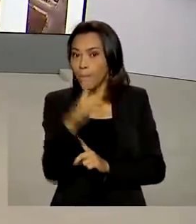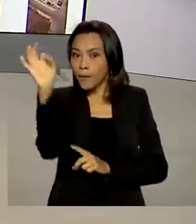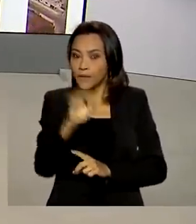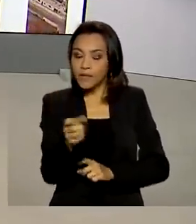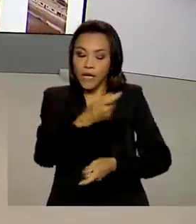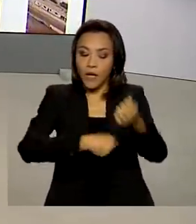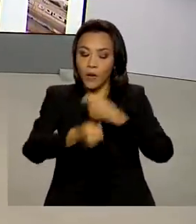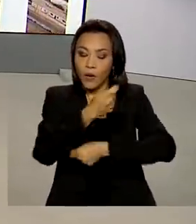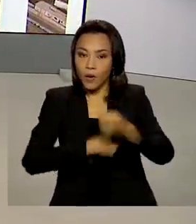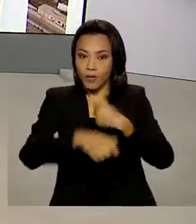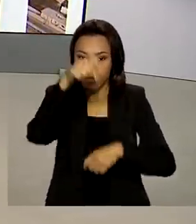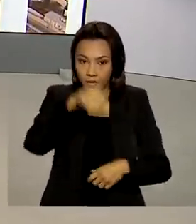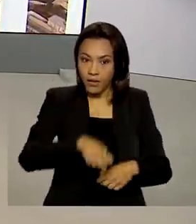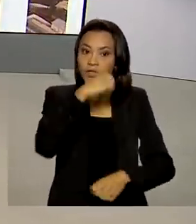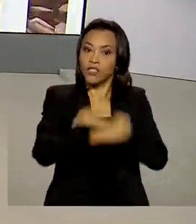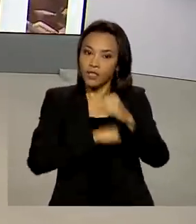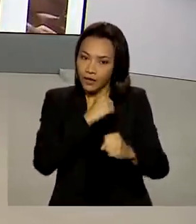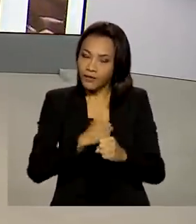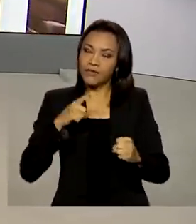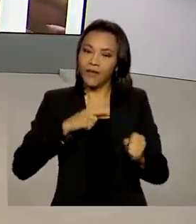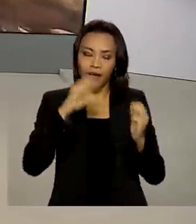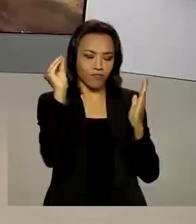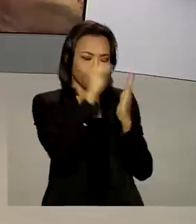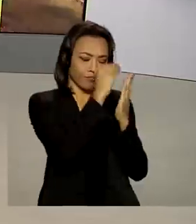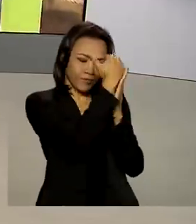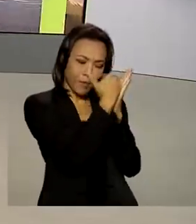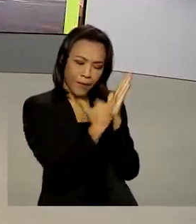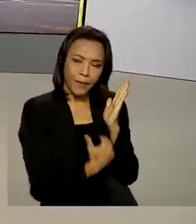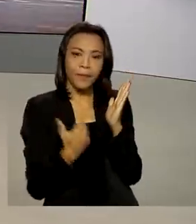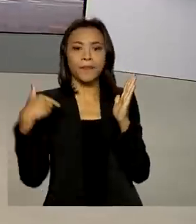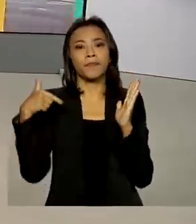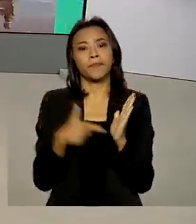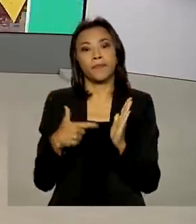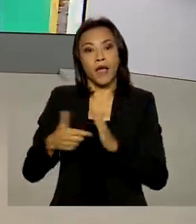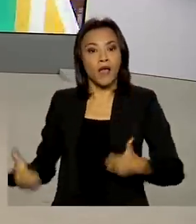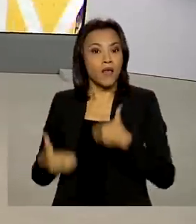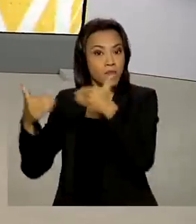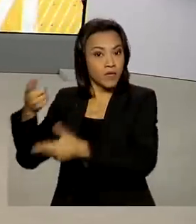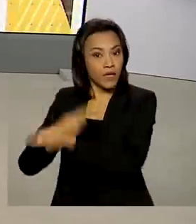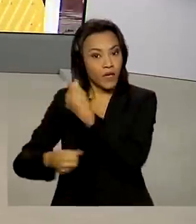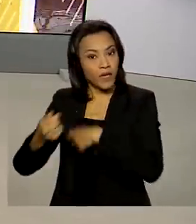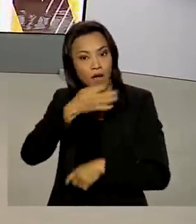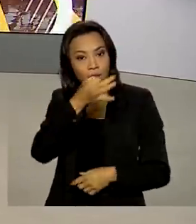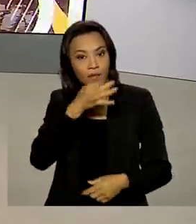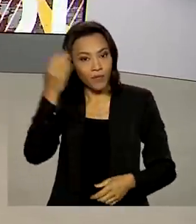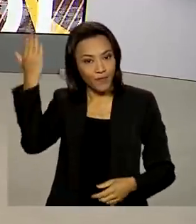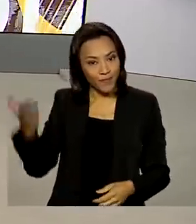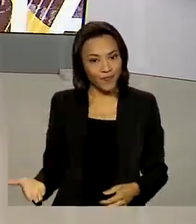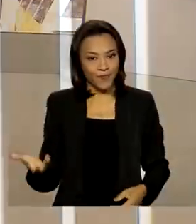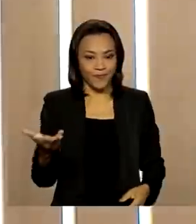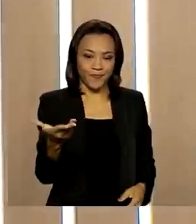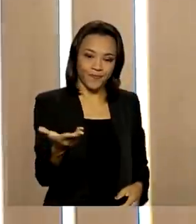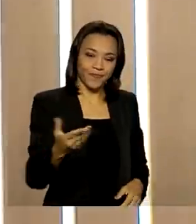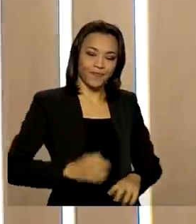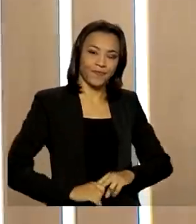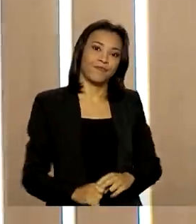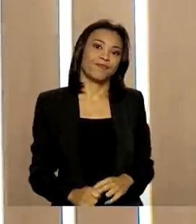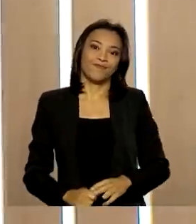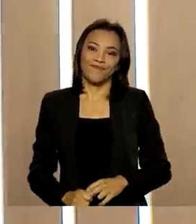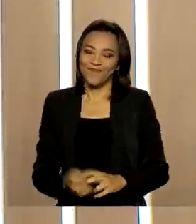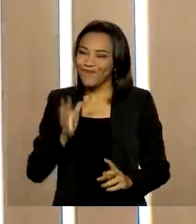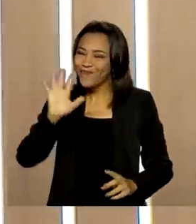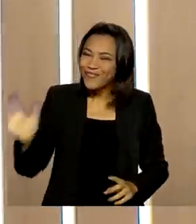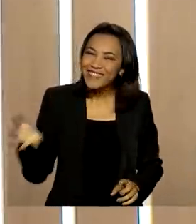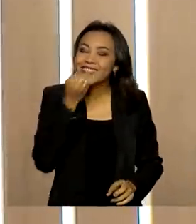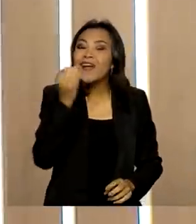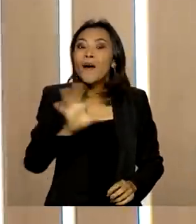ano. A estimativa está no boletim macrofiscal do Ministério da Economia. Quem comenta é Ricardo Caldas. Bom dia,